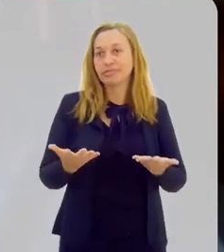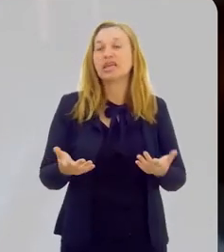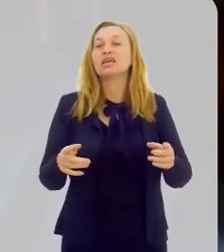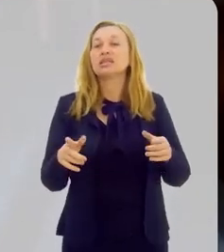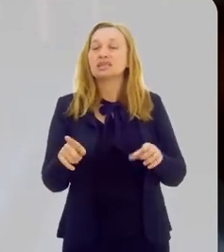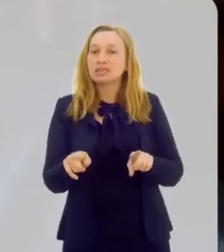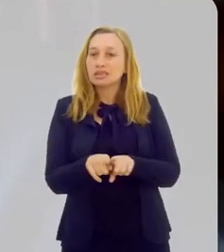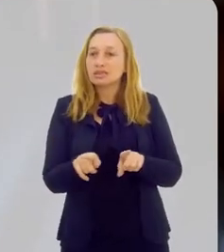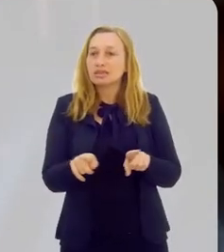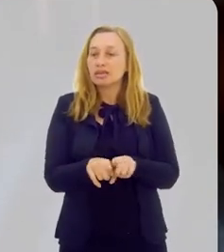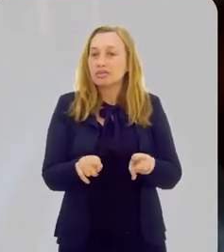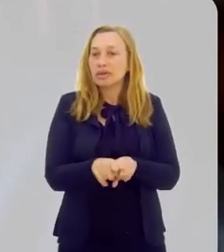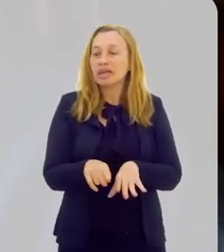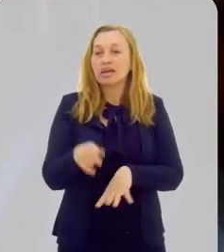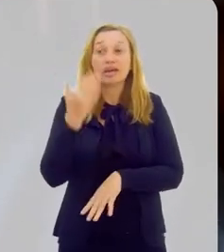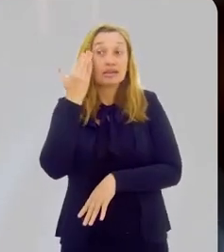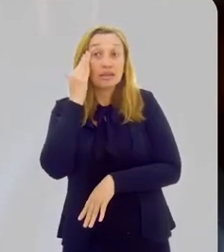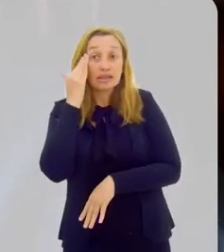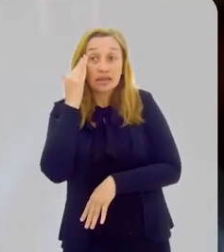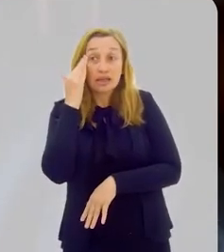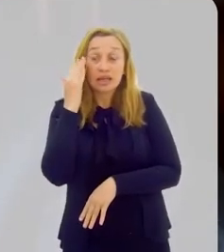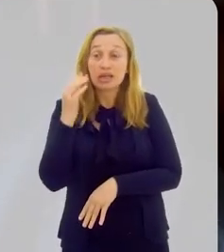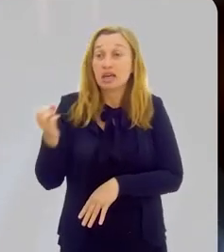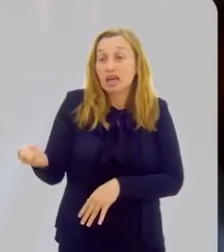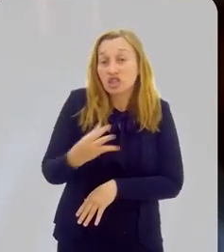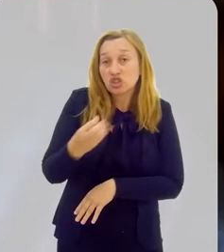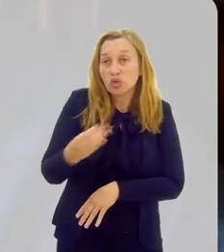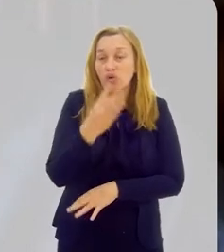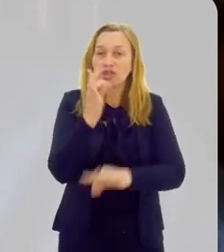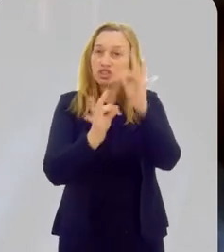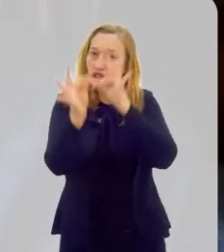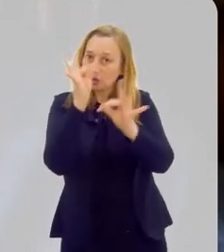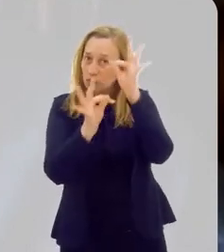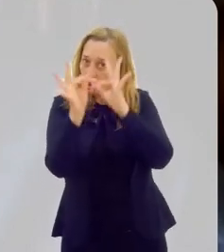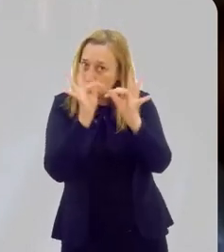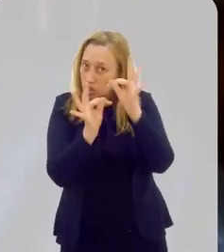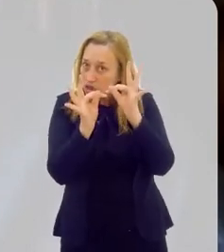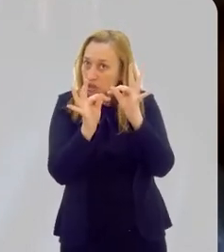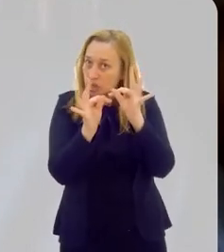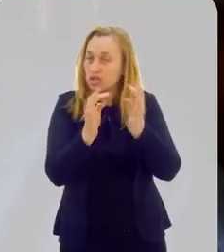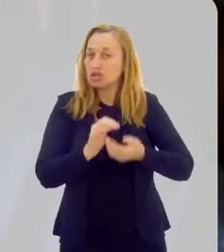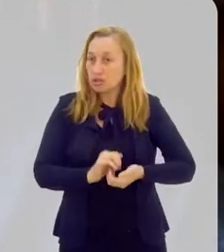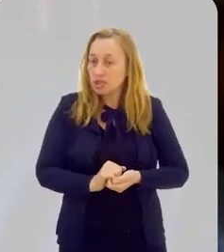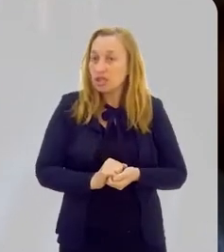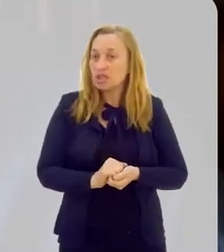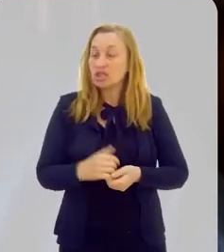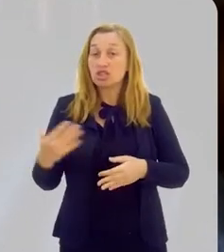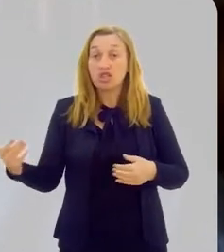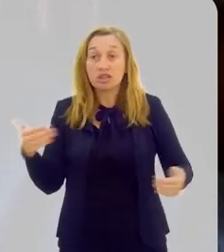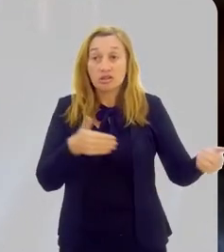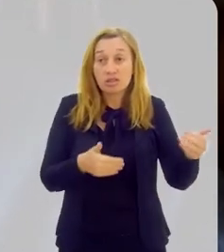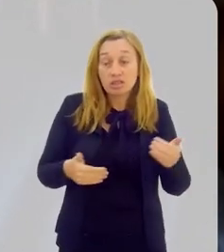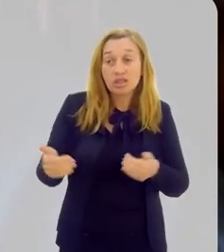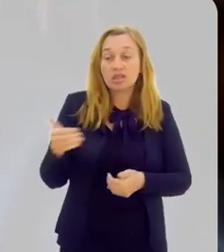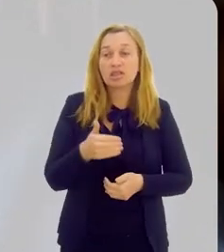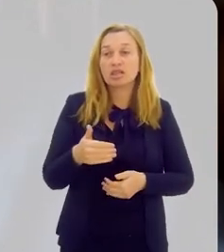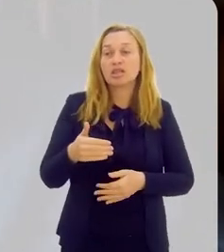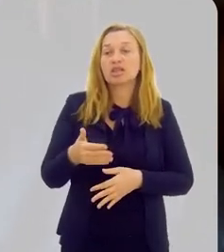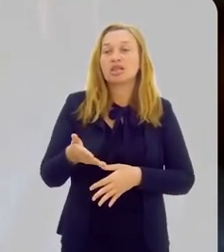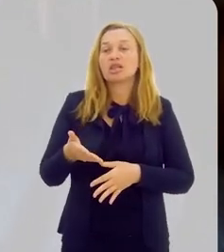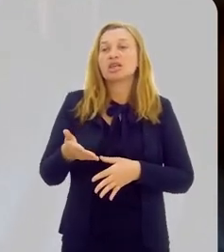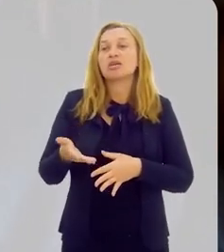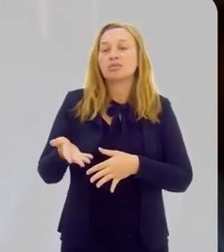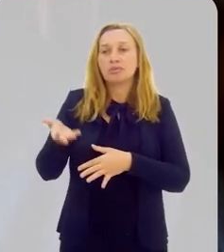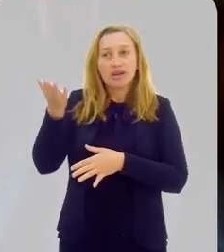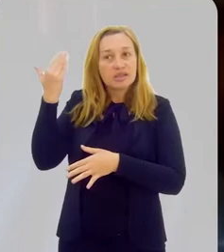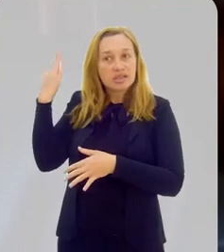Além disso, temos que saber entender que as novas tecnologias, essas tecnologias que vieram, que